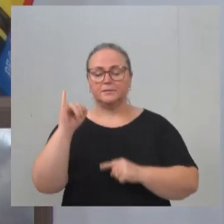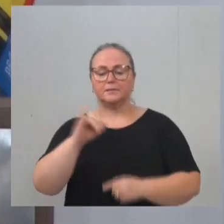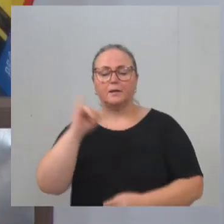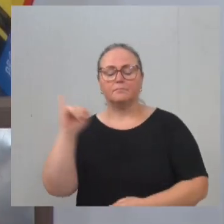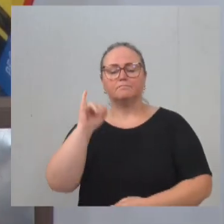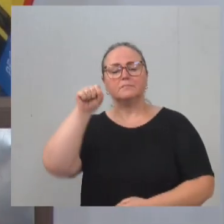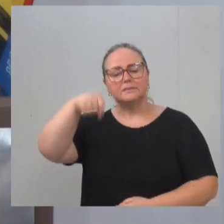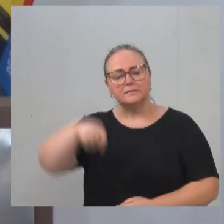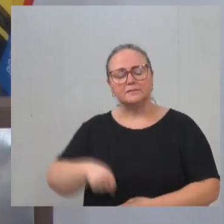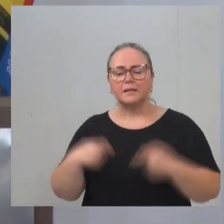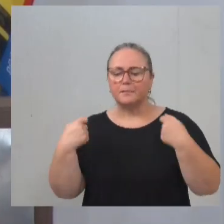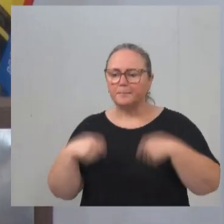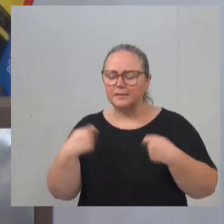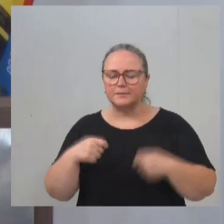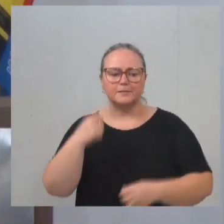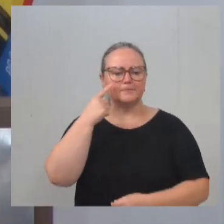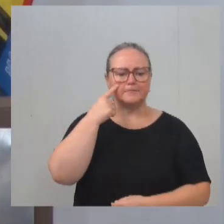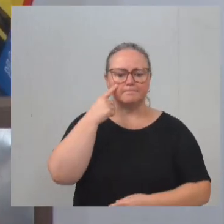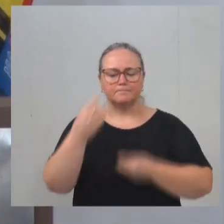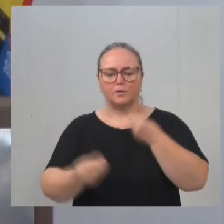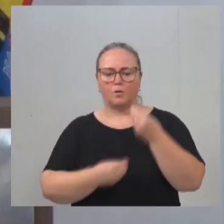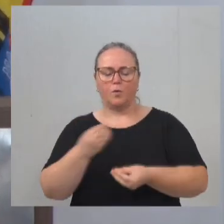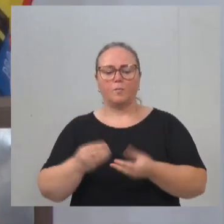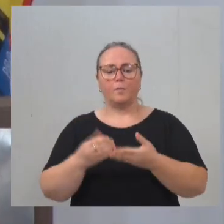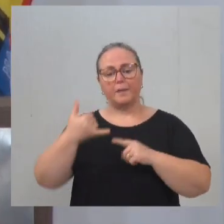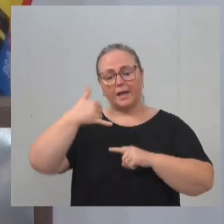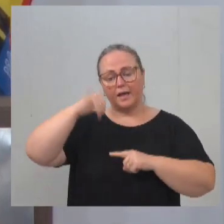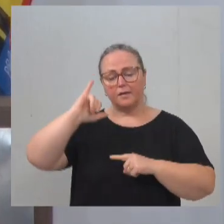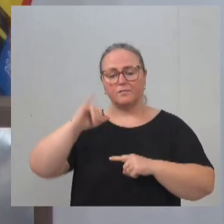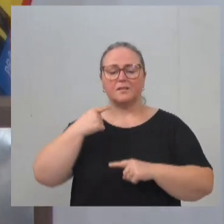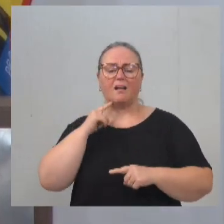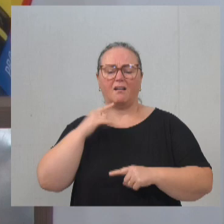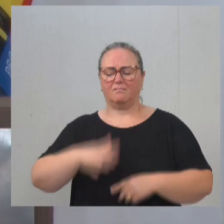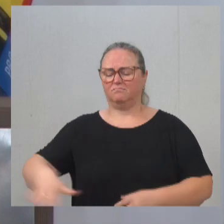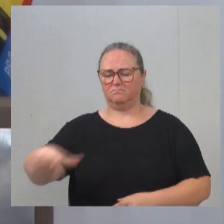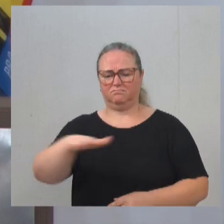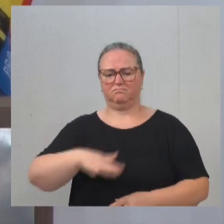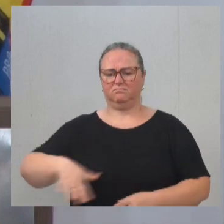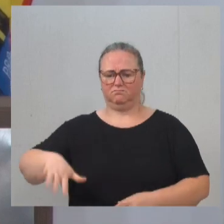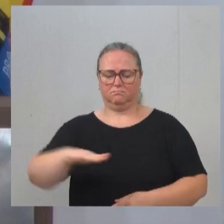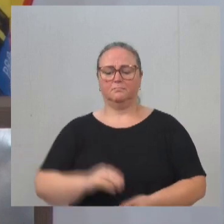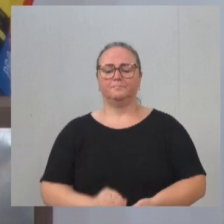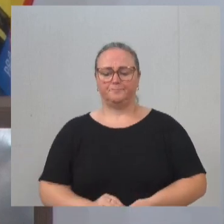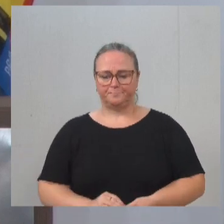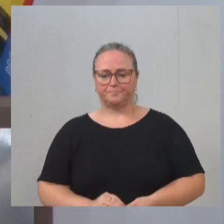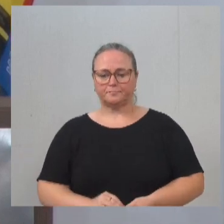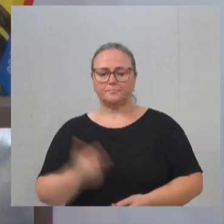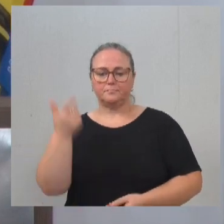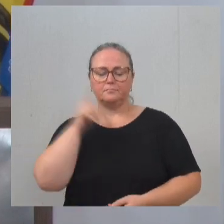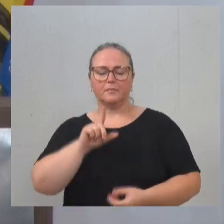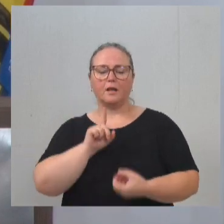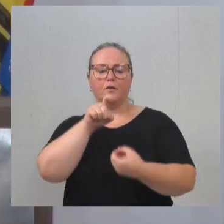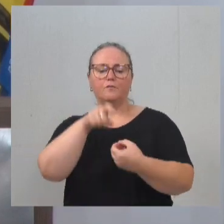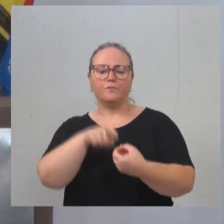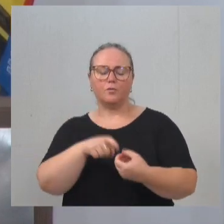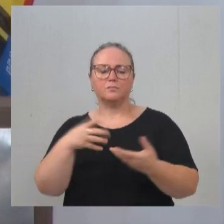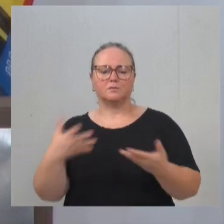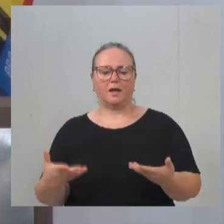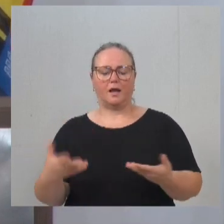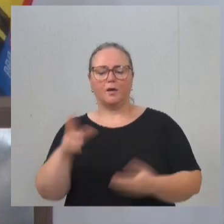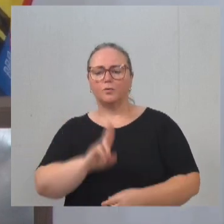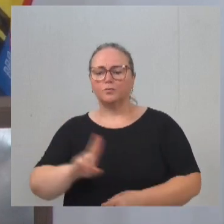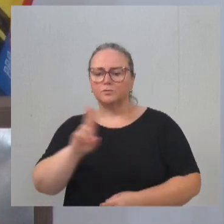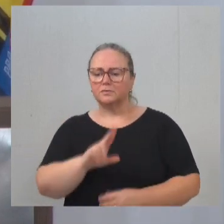o processo eleitoral a gente acaba poluindo e a gente tentar, da melhor forma possível, devolver um pouco para o planeta e usar uma destinação